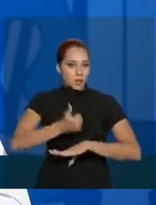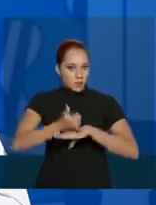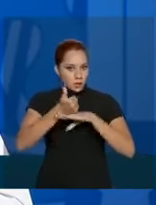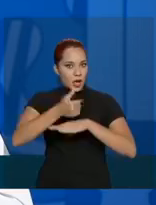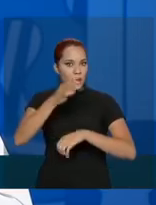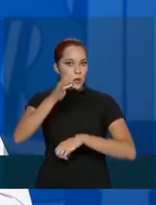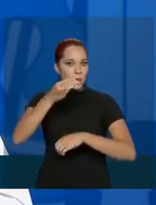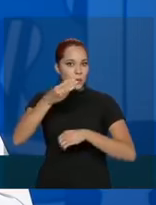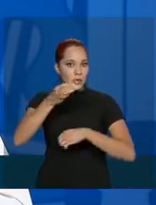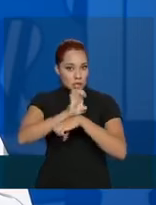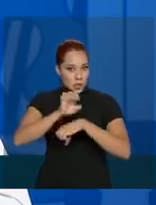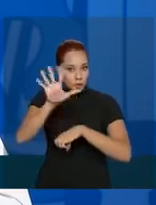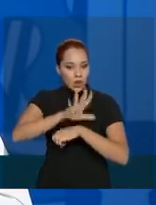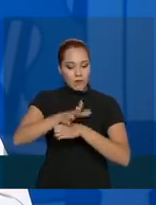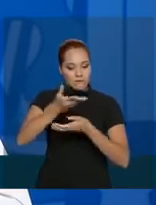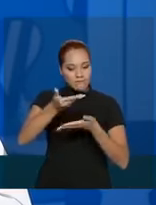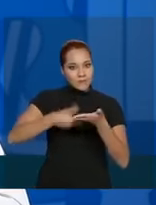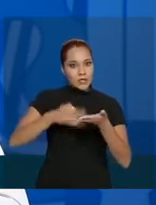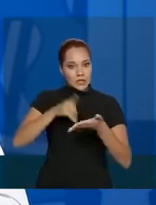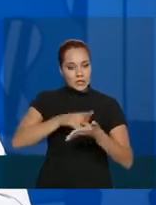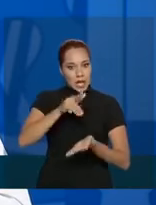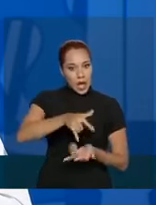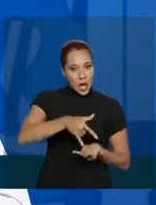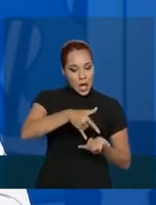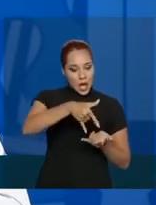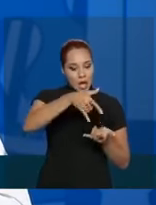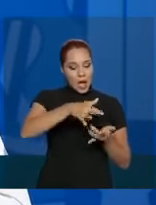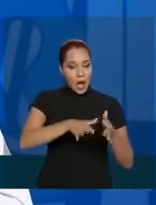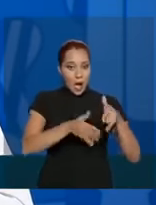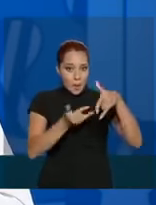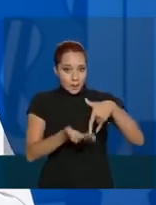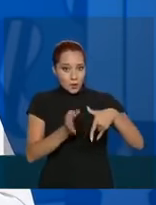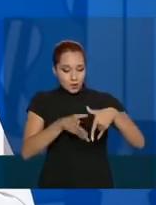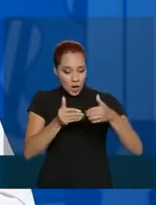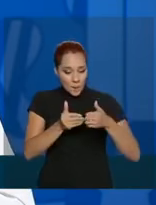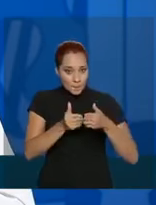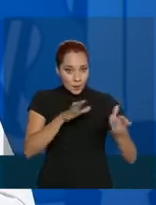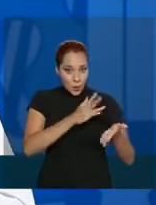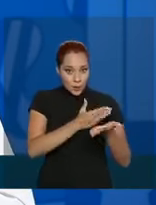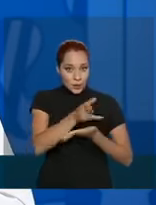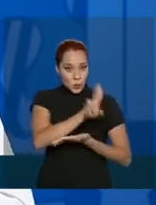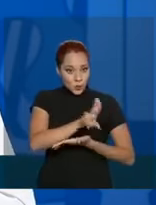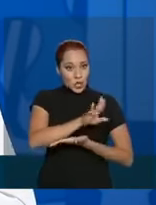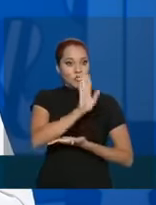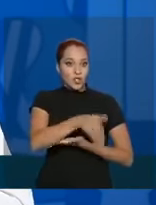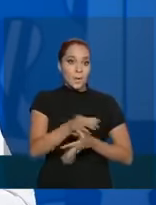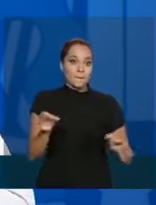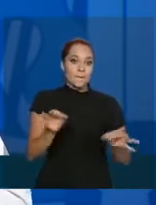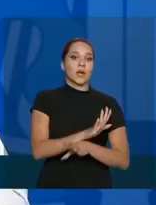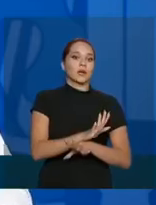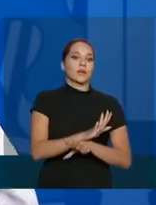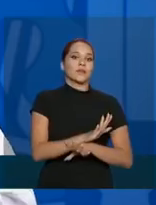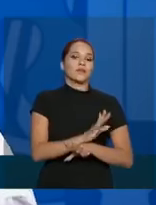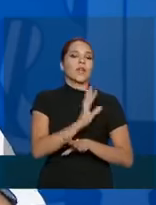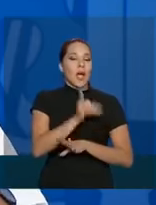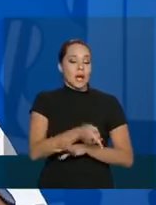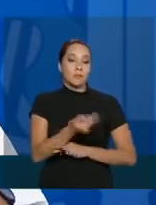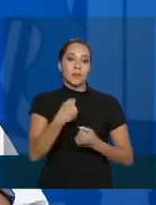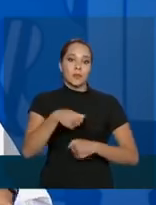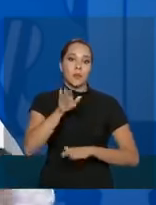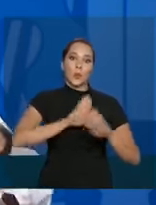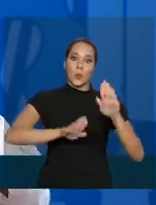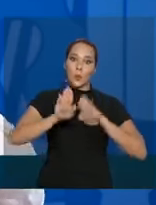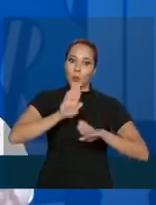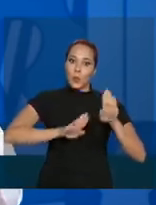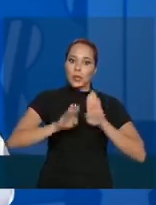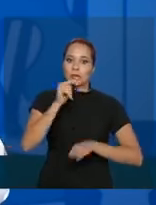informação de que abriram aqueles leitos e que aqueles leitos efetivamente existem e estão ali. Então, é um cuidado muito grande, porque isso